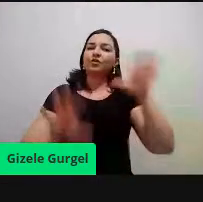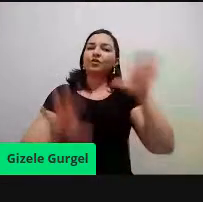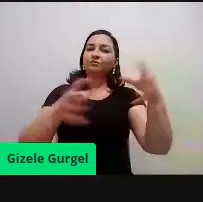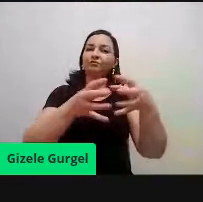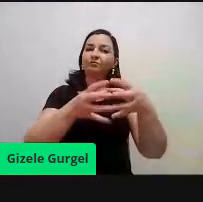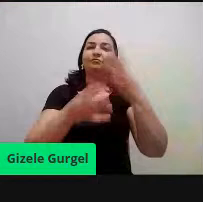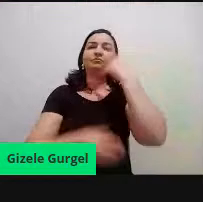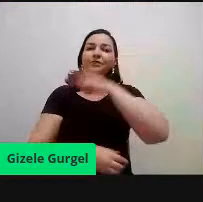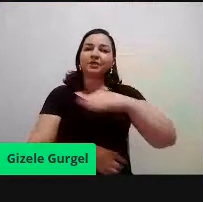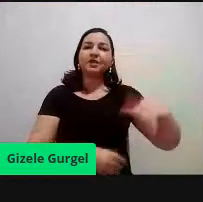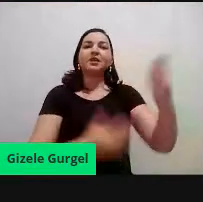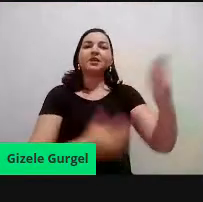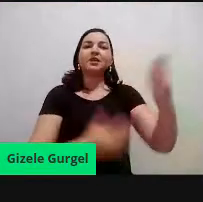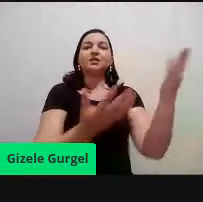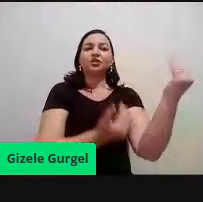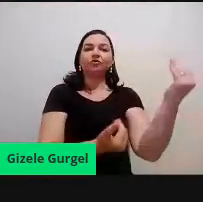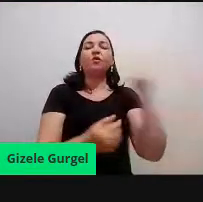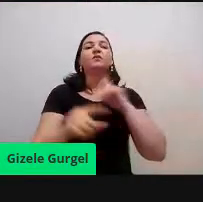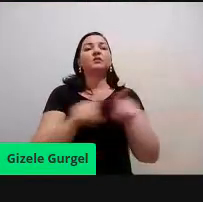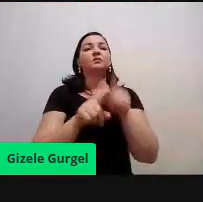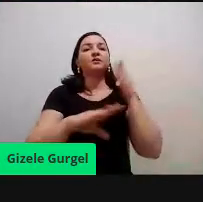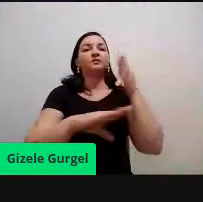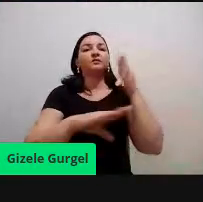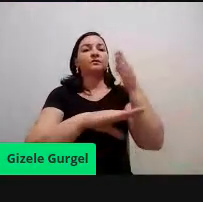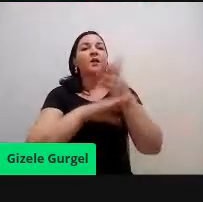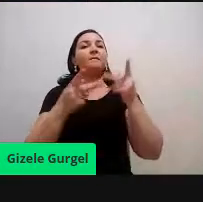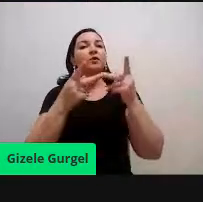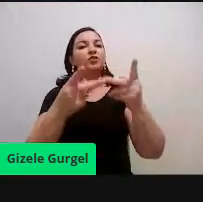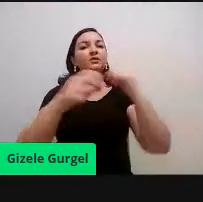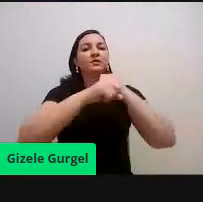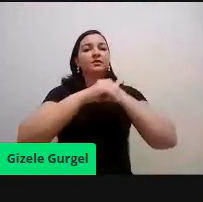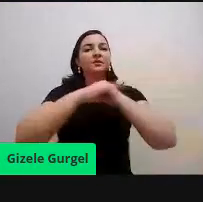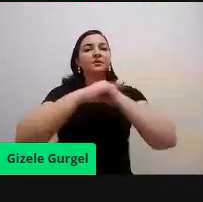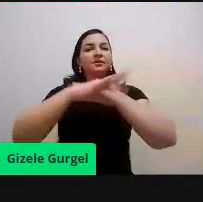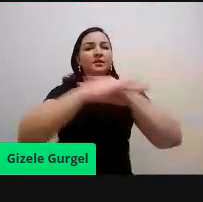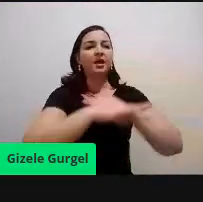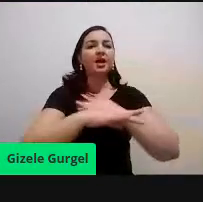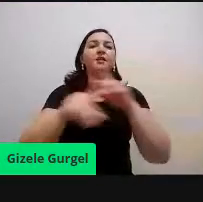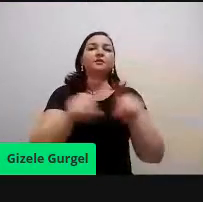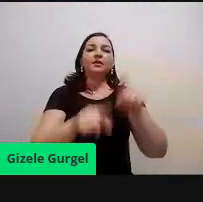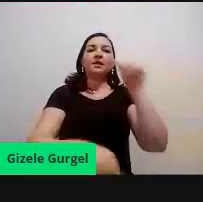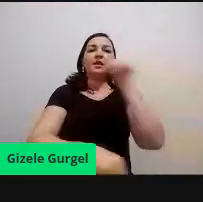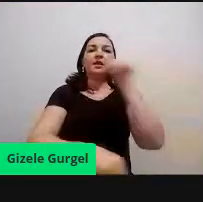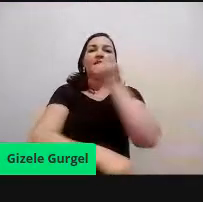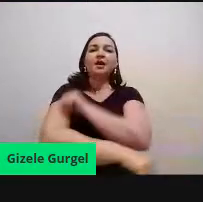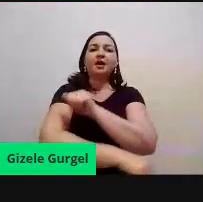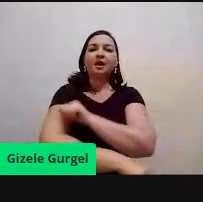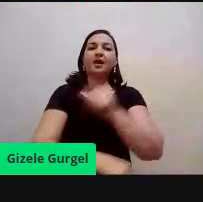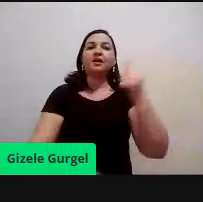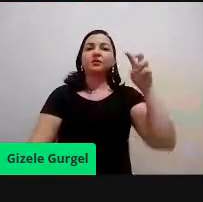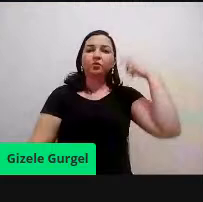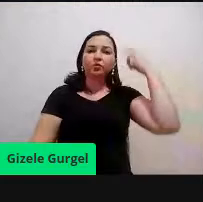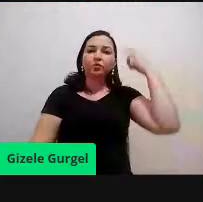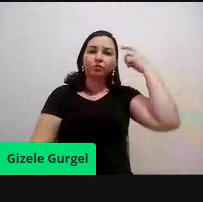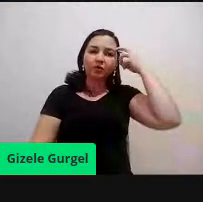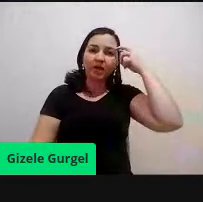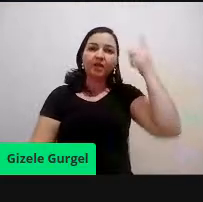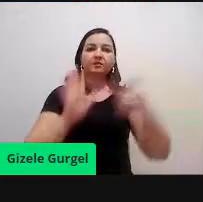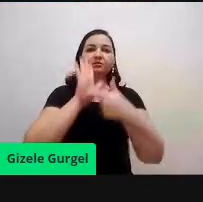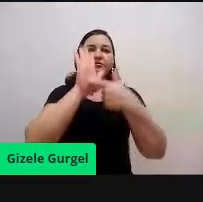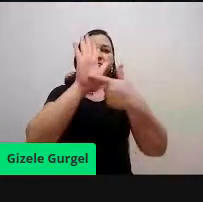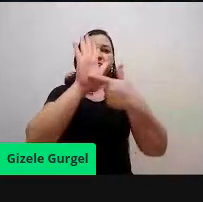também faz intervenções, né, na cidade, intervenções artísticas, urbanas. Nós também oferecemos